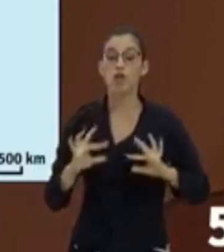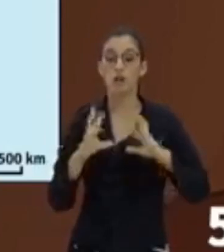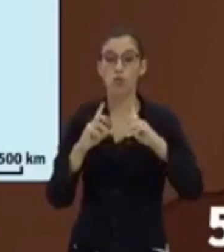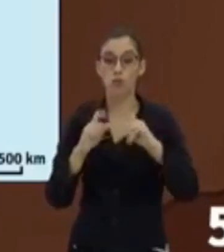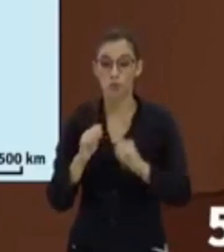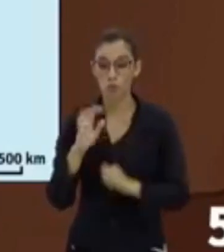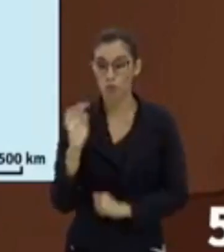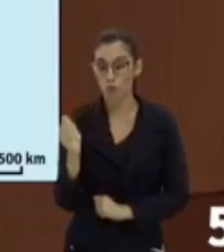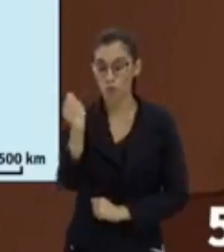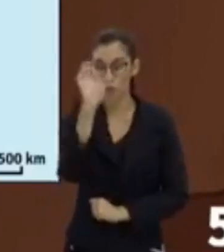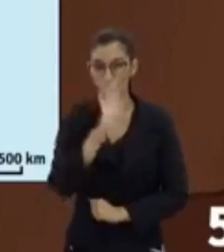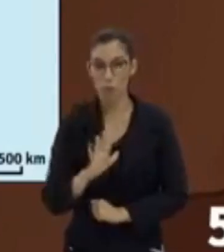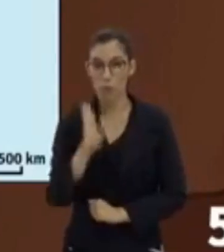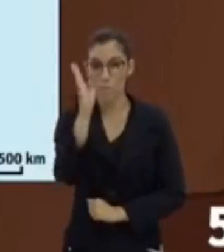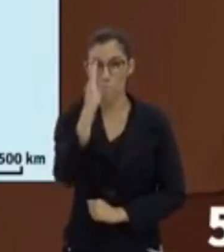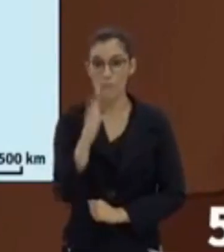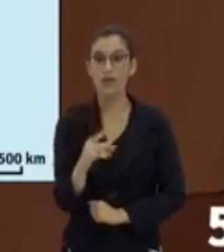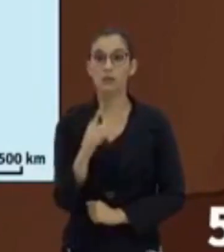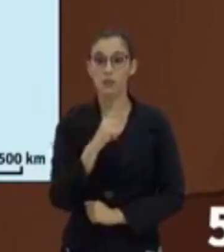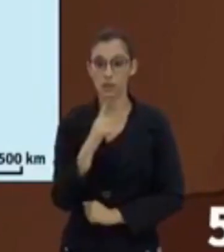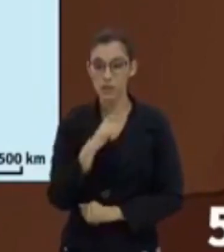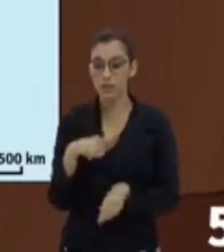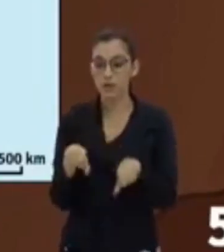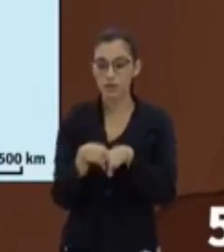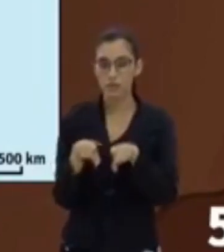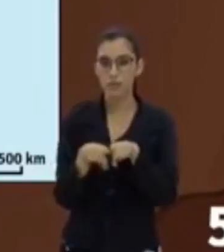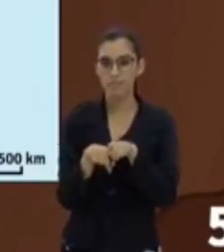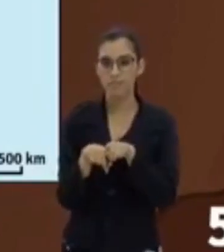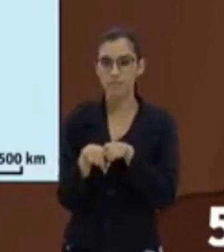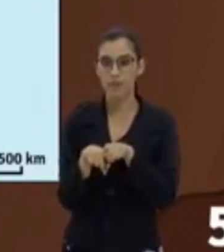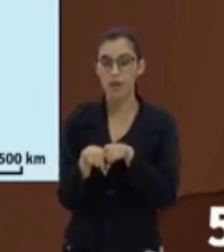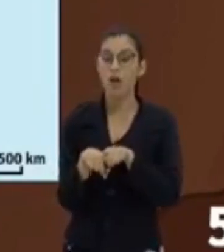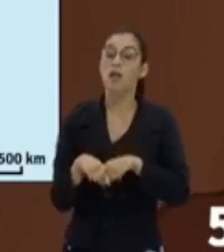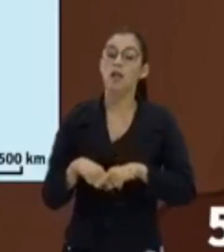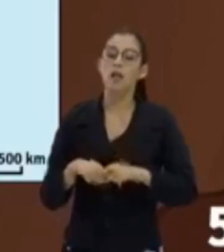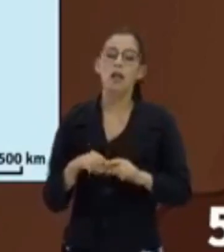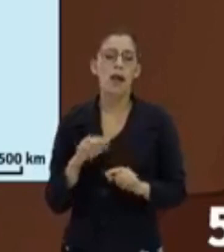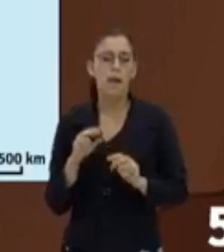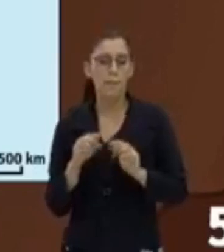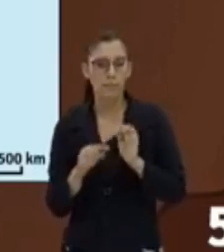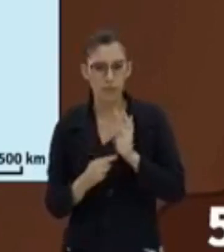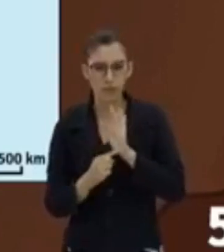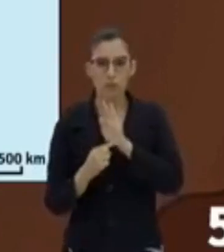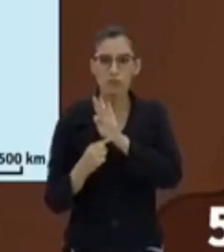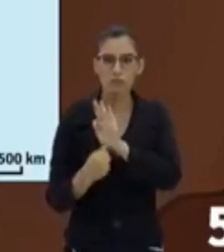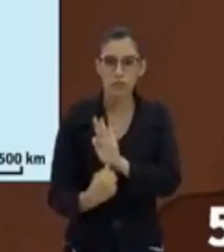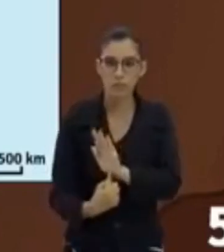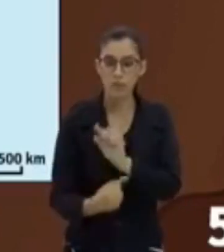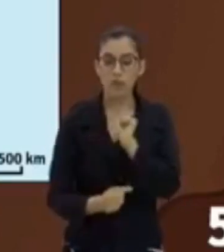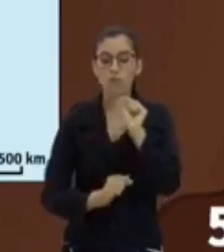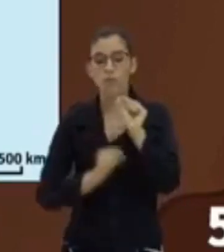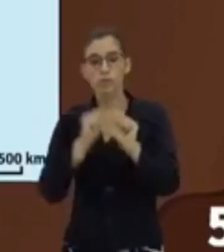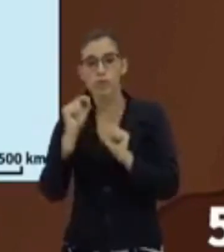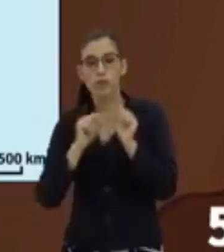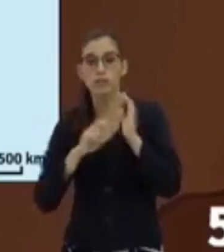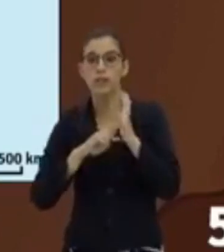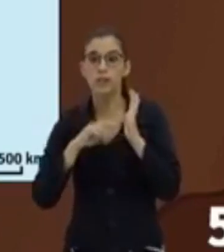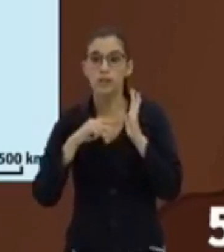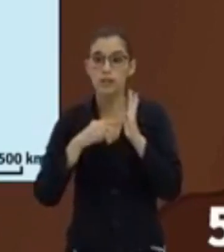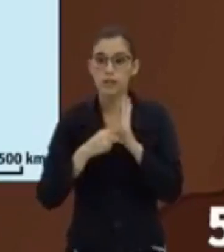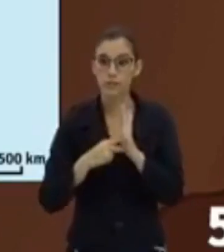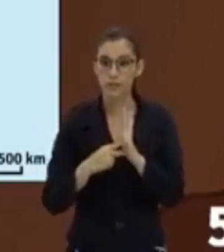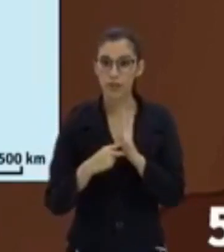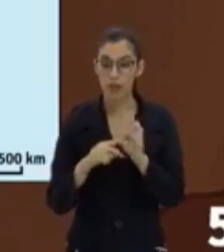escala. Eu vou já te mostrar daqui a pouco o que é a escala ou o que é a